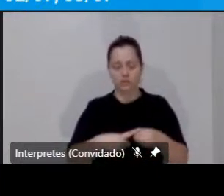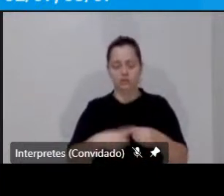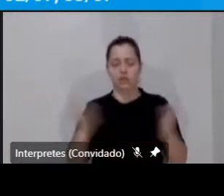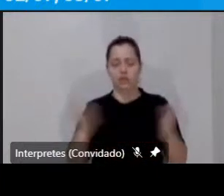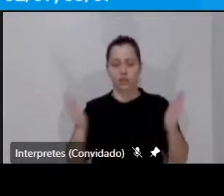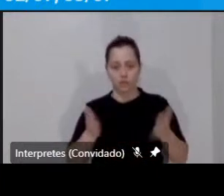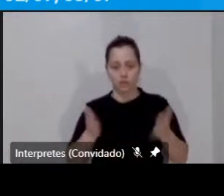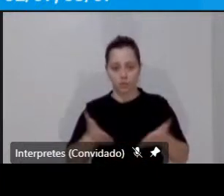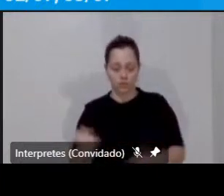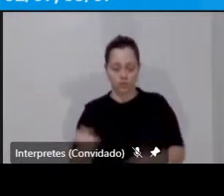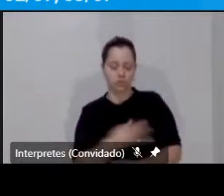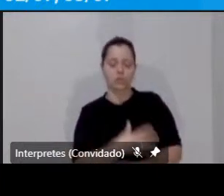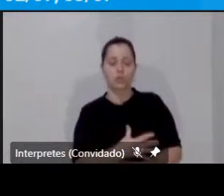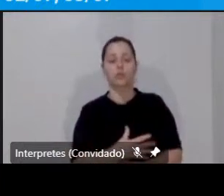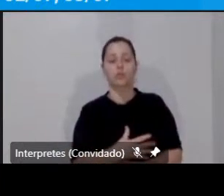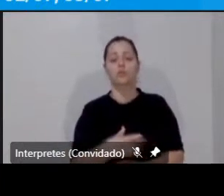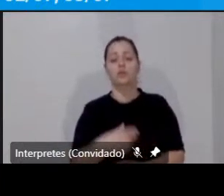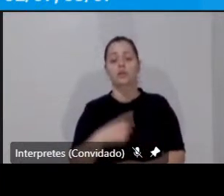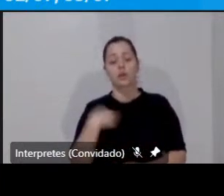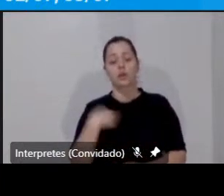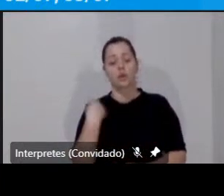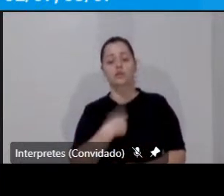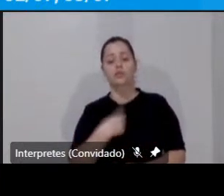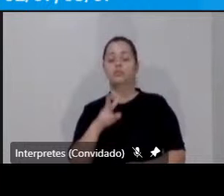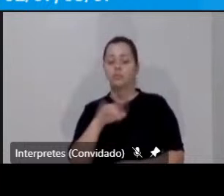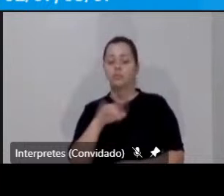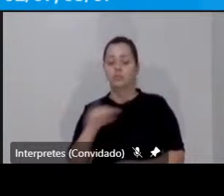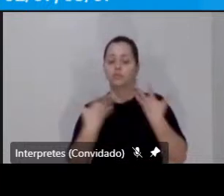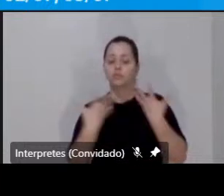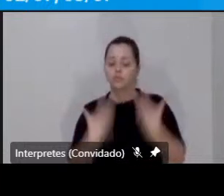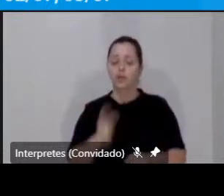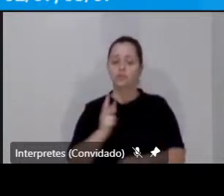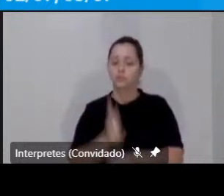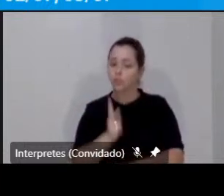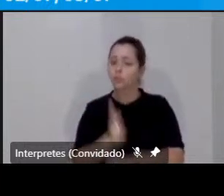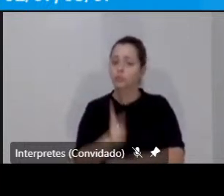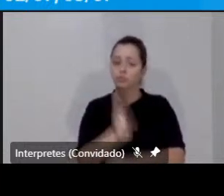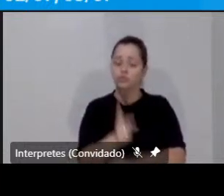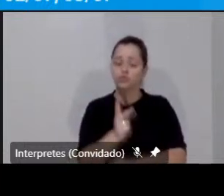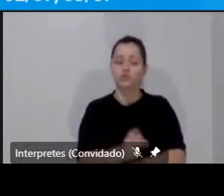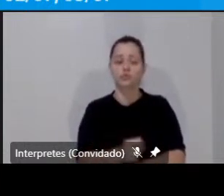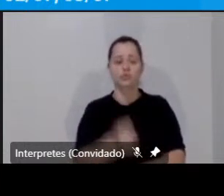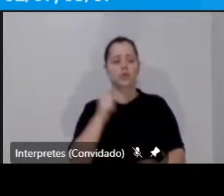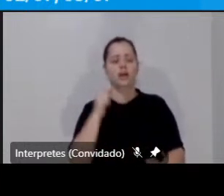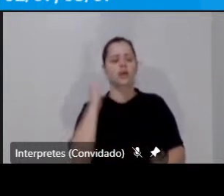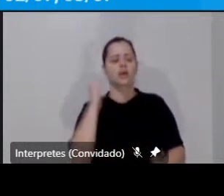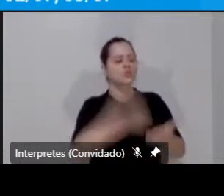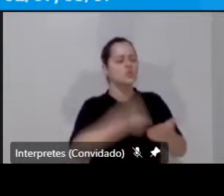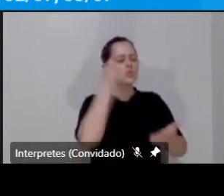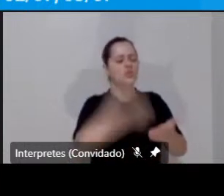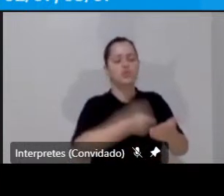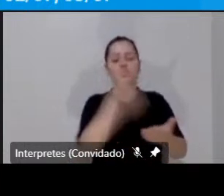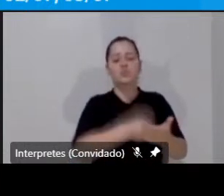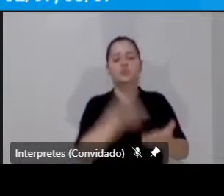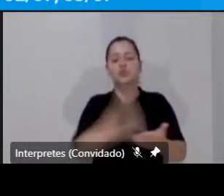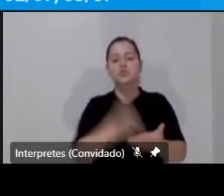vai continuar exigindo uma mobilidade fluida e múltipla.